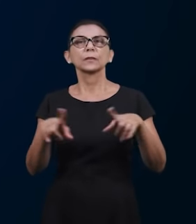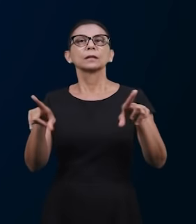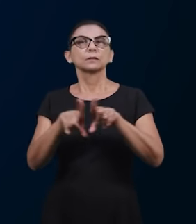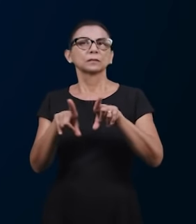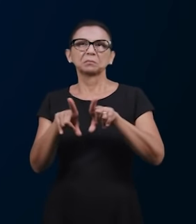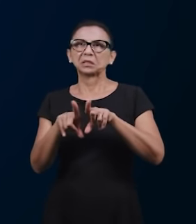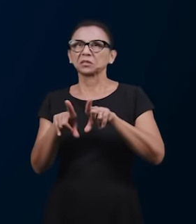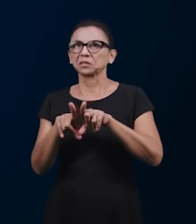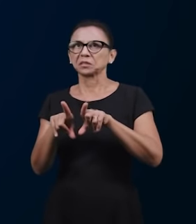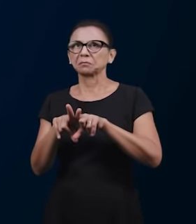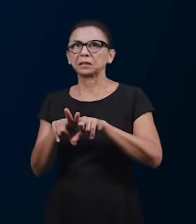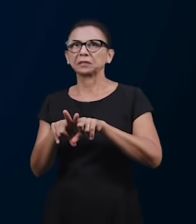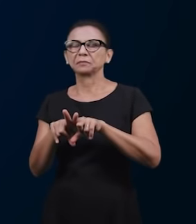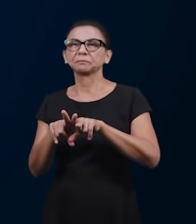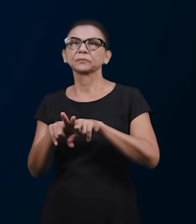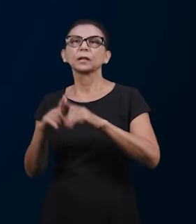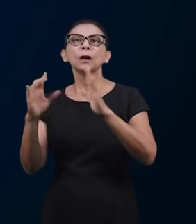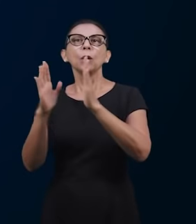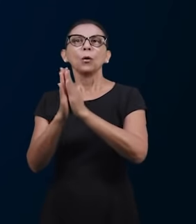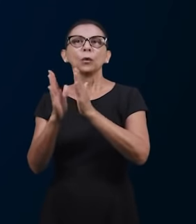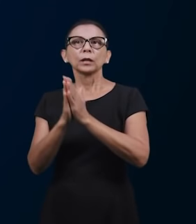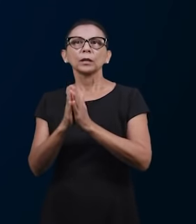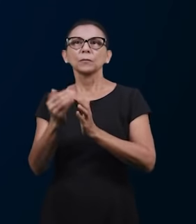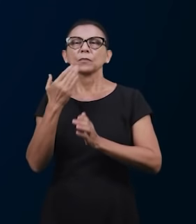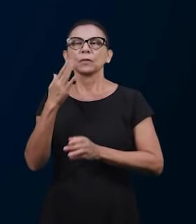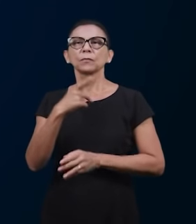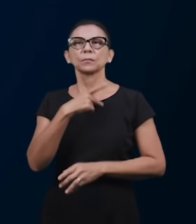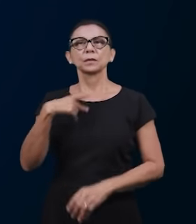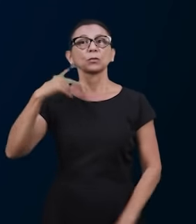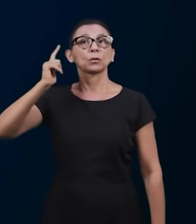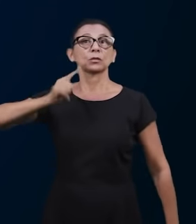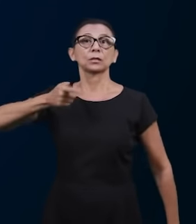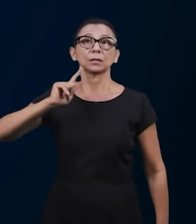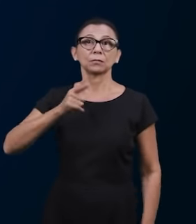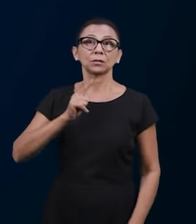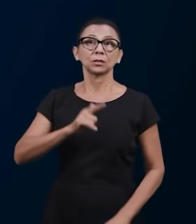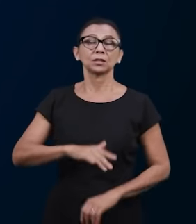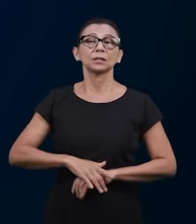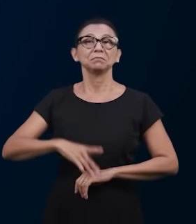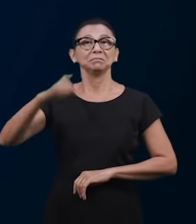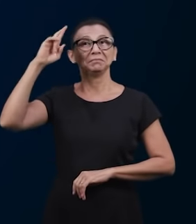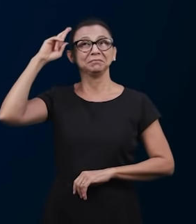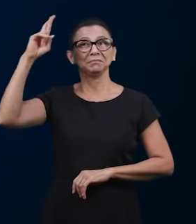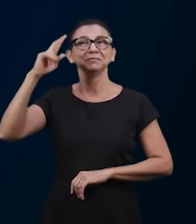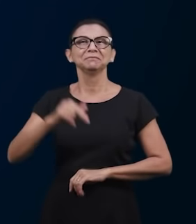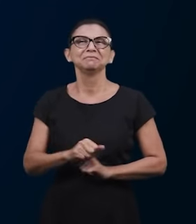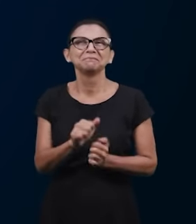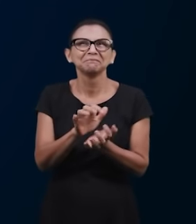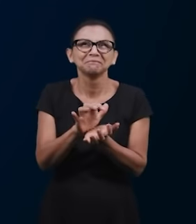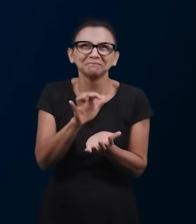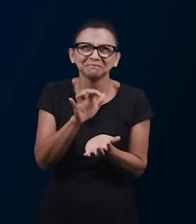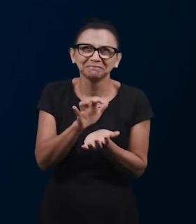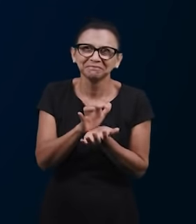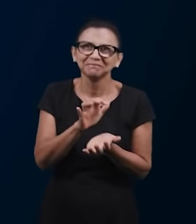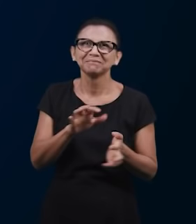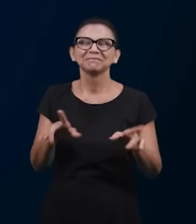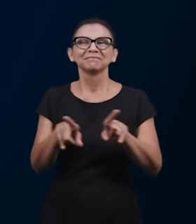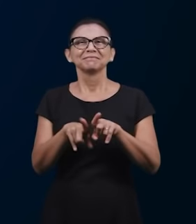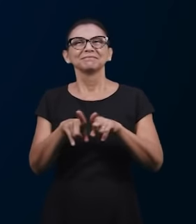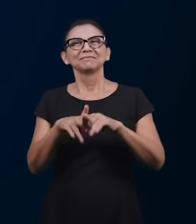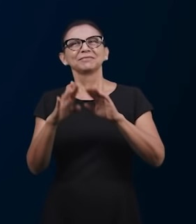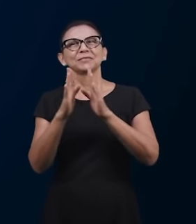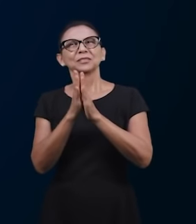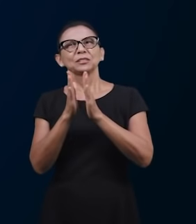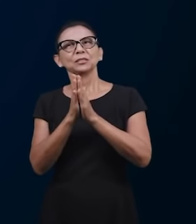Gedelti, que é um senhor maior, mas oramos por ele, por sua saúde e que se cuide. Também